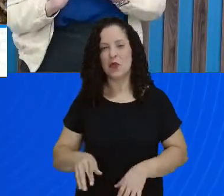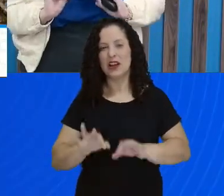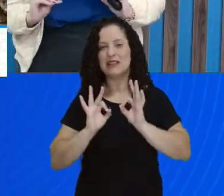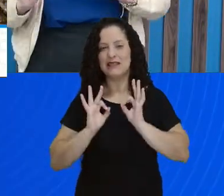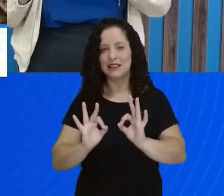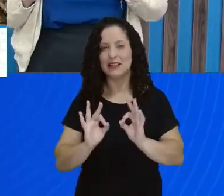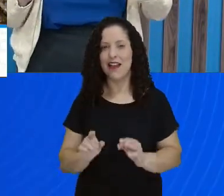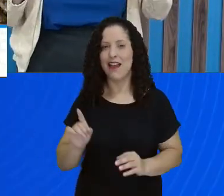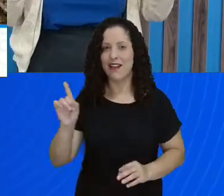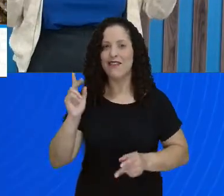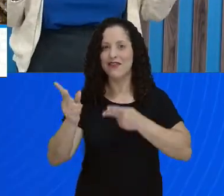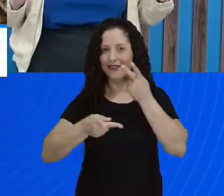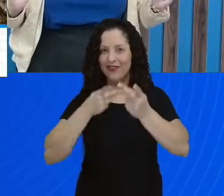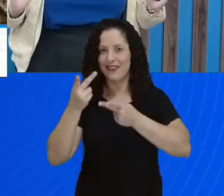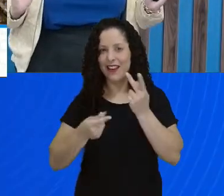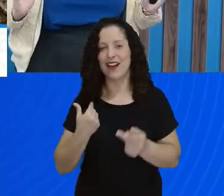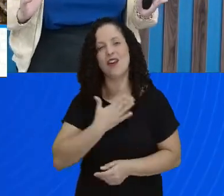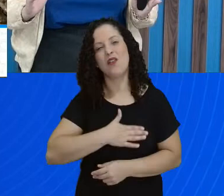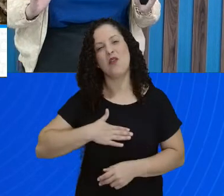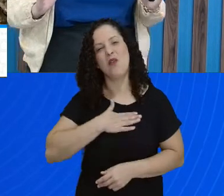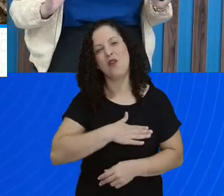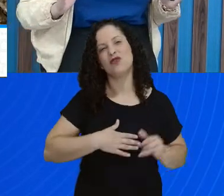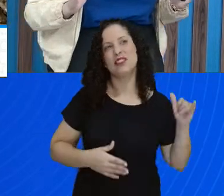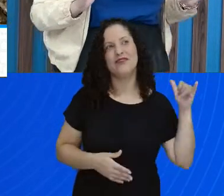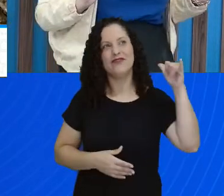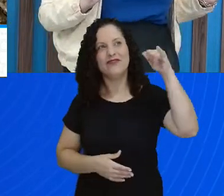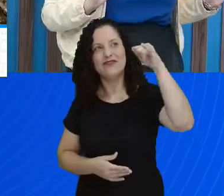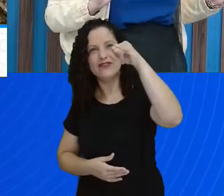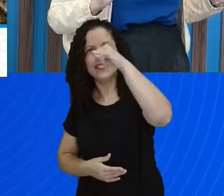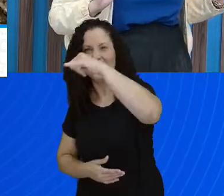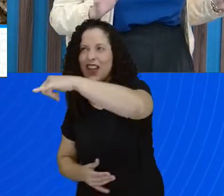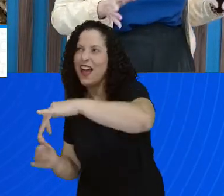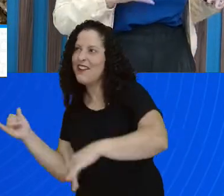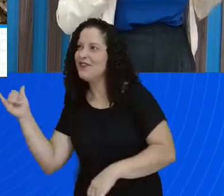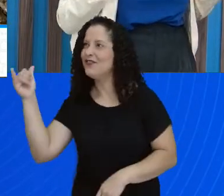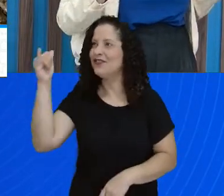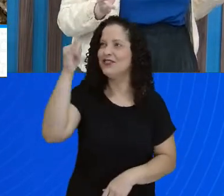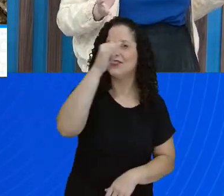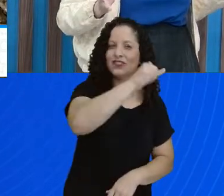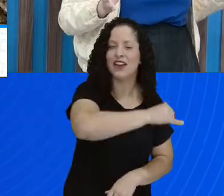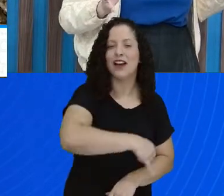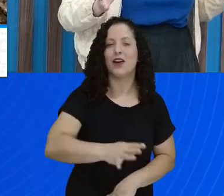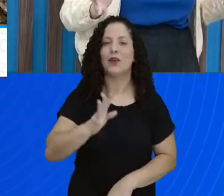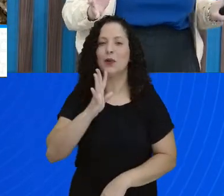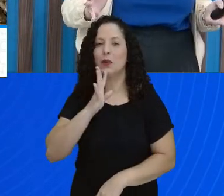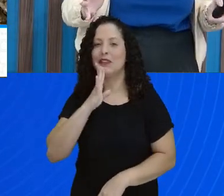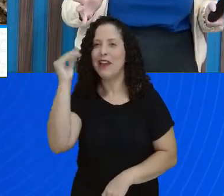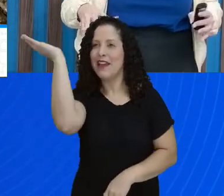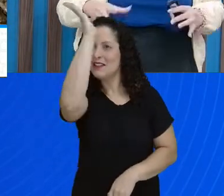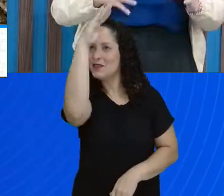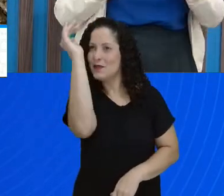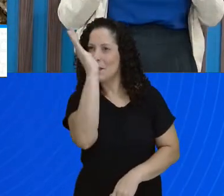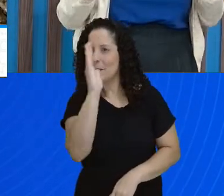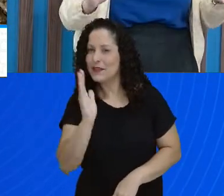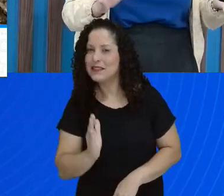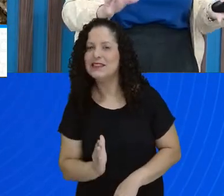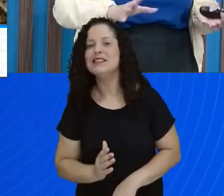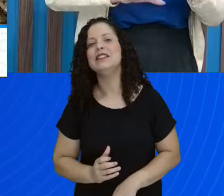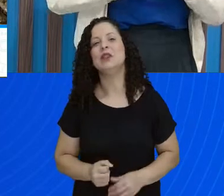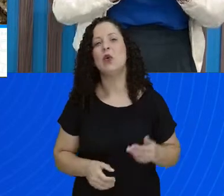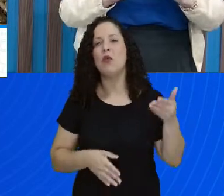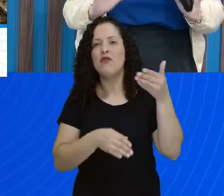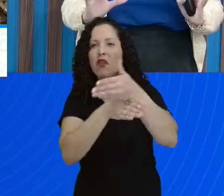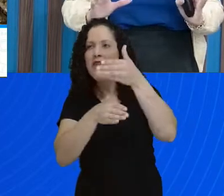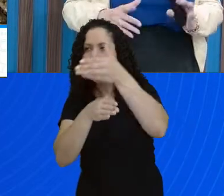isso. Que é a professora que gostou muito de viajar. Ela conhece muito, né? Professora Esté, várias cidades aqui do Brasil. Já teve essa oportunidade.